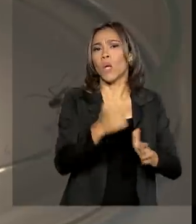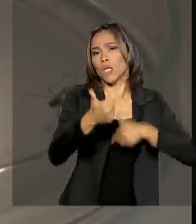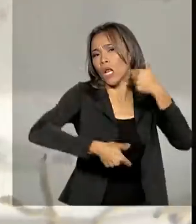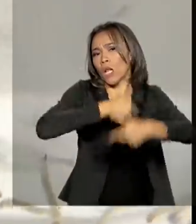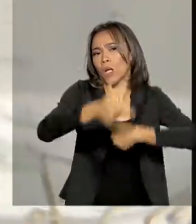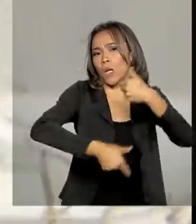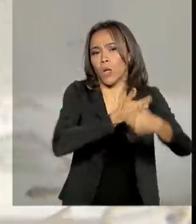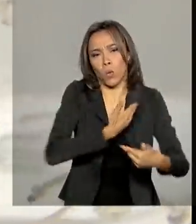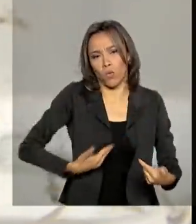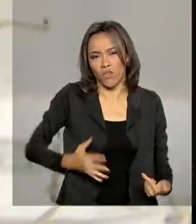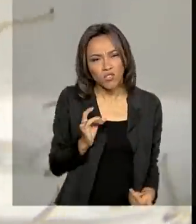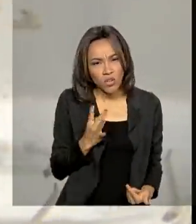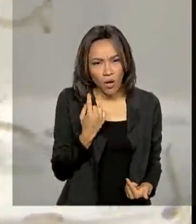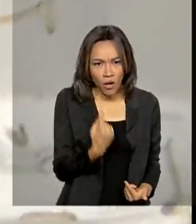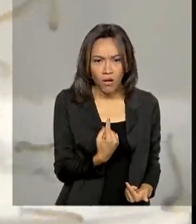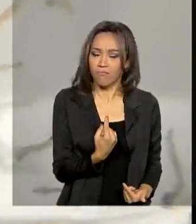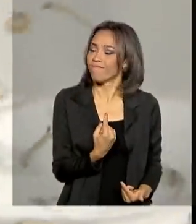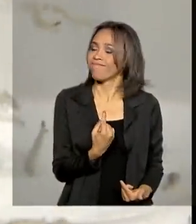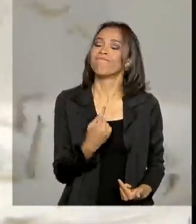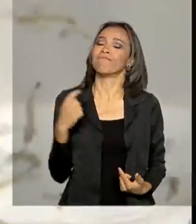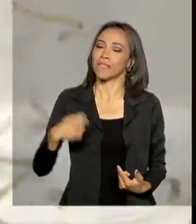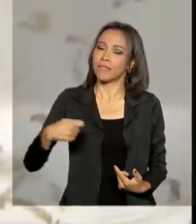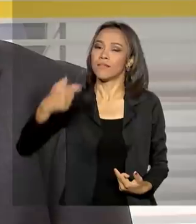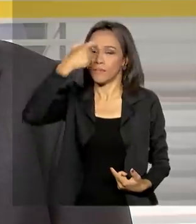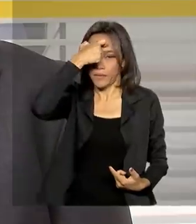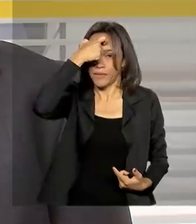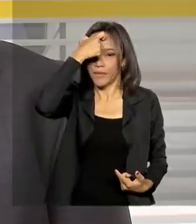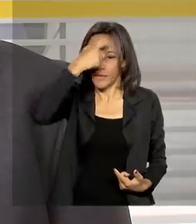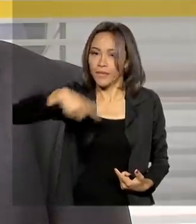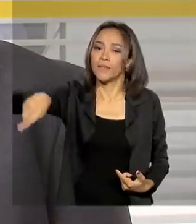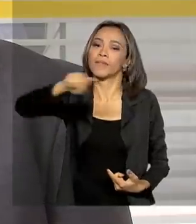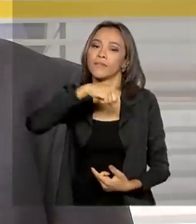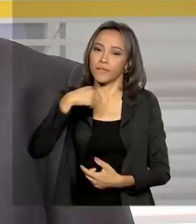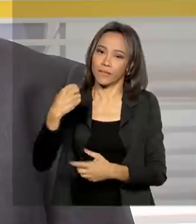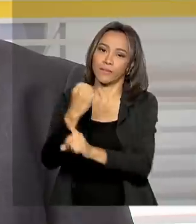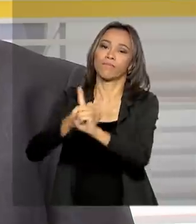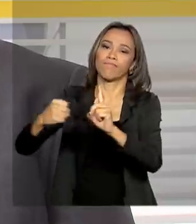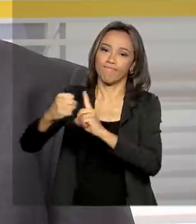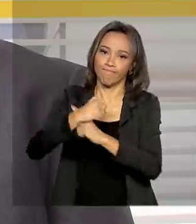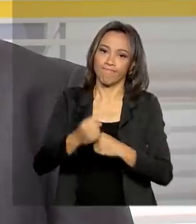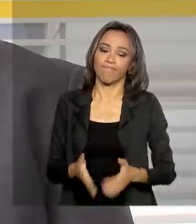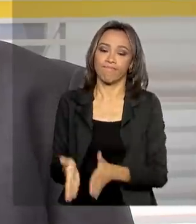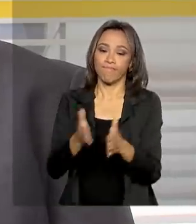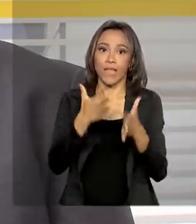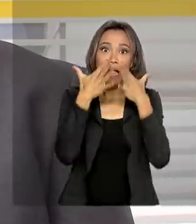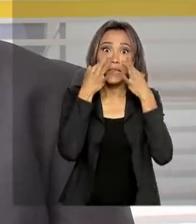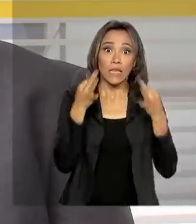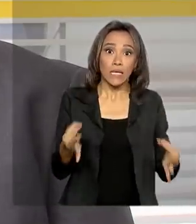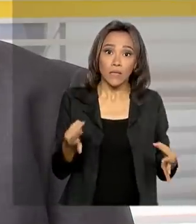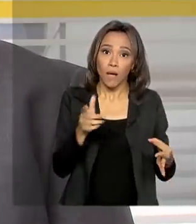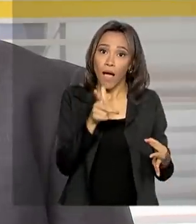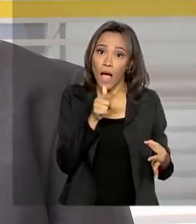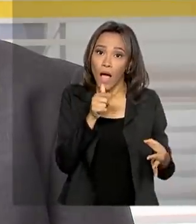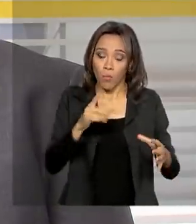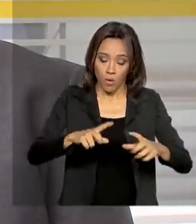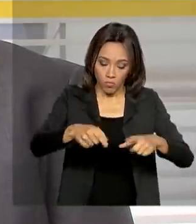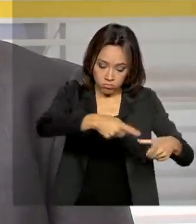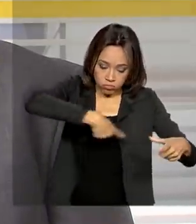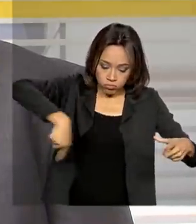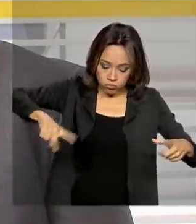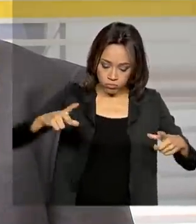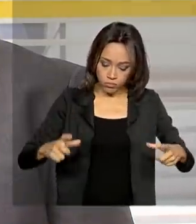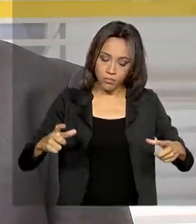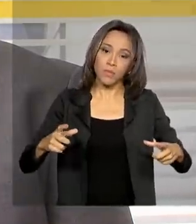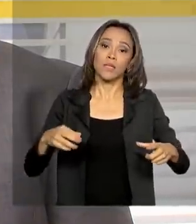público, é preciso conscientização da população. Estar atento à caixa d'água, se ela está aberta ou não, à